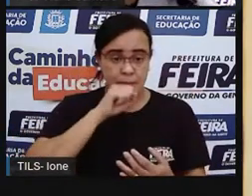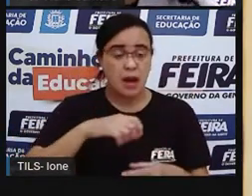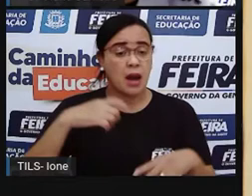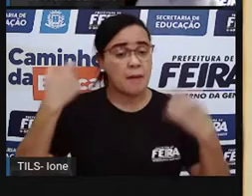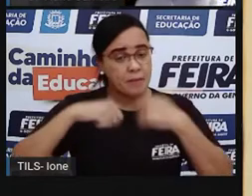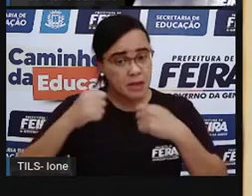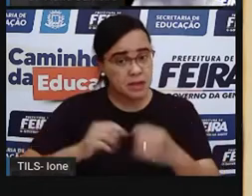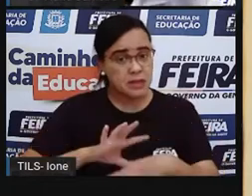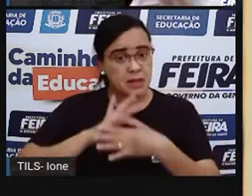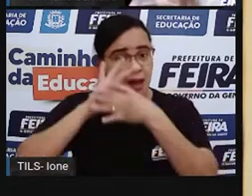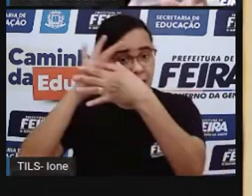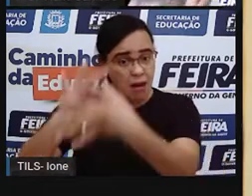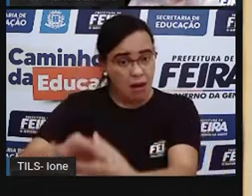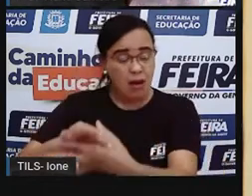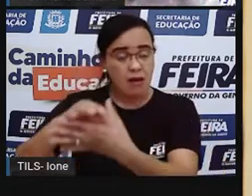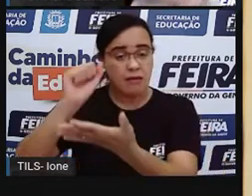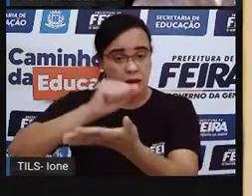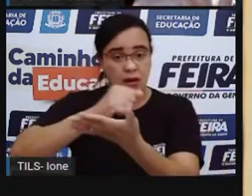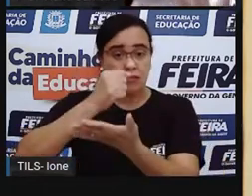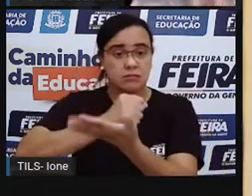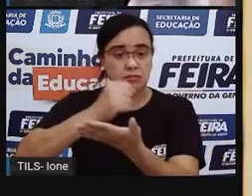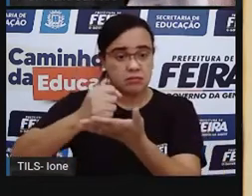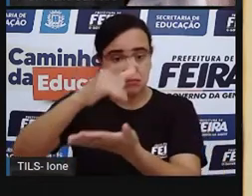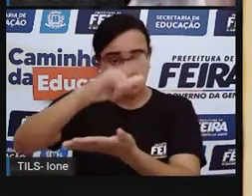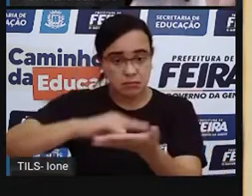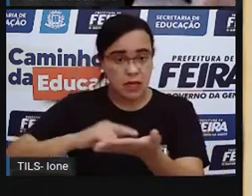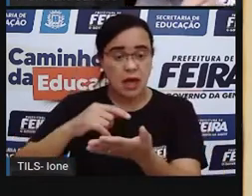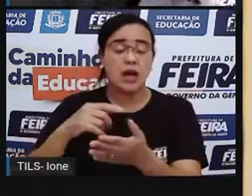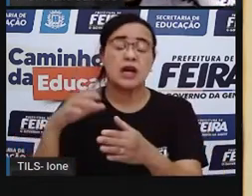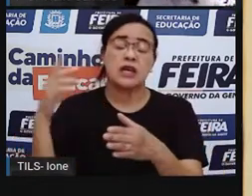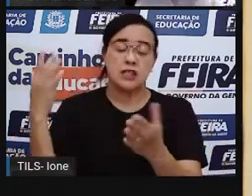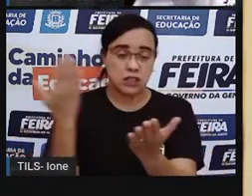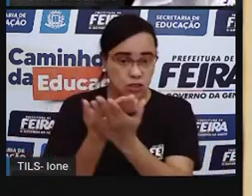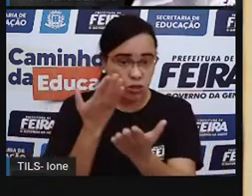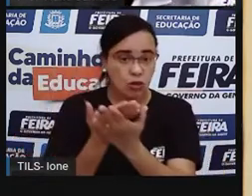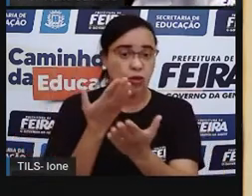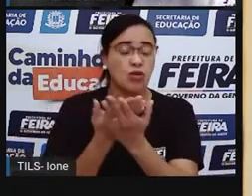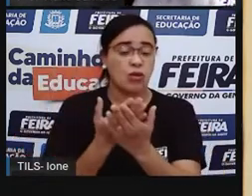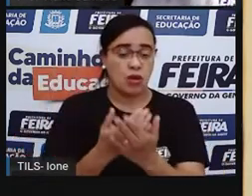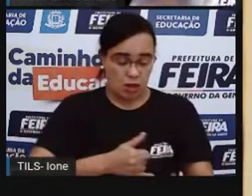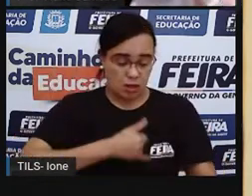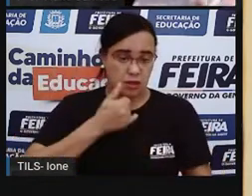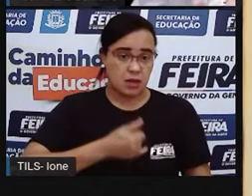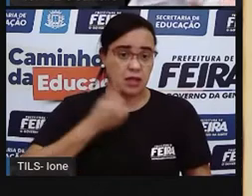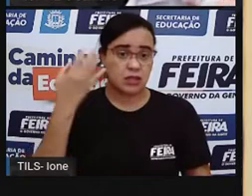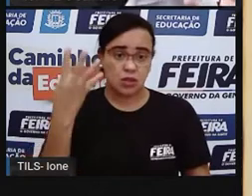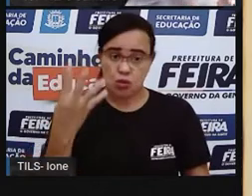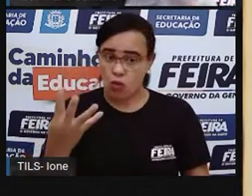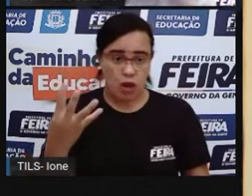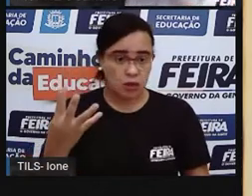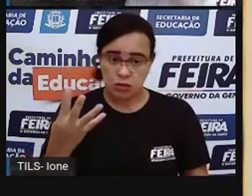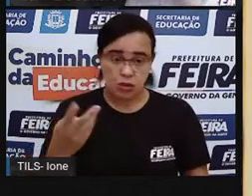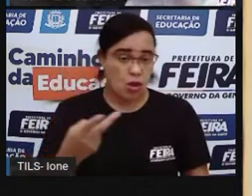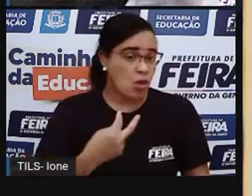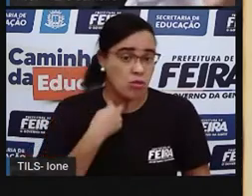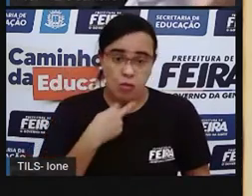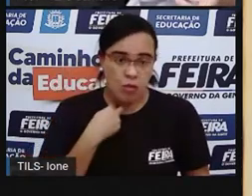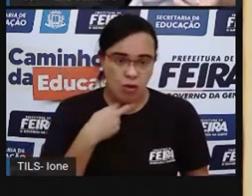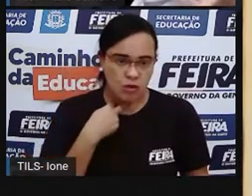na escola, né? Então, a criança fez quatro anos, ela tem que ser matriculada na escola, não pode ficar sem estudar.